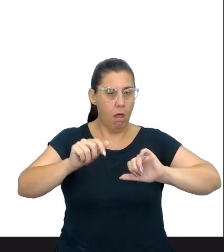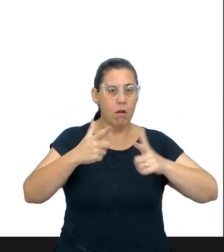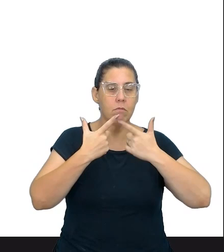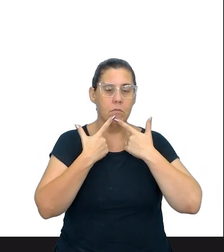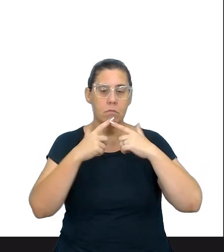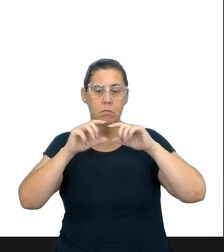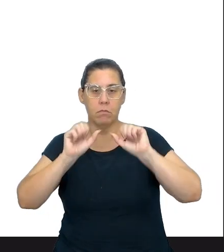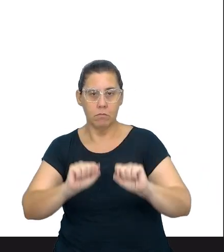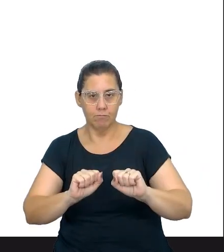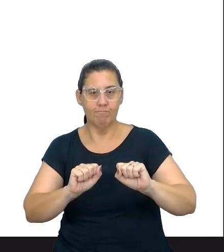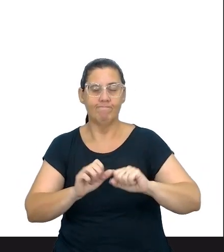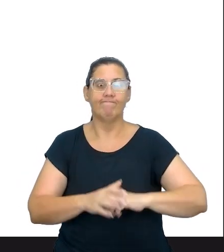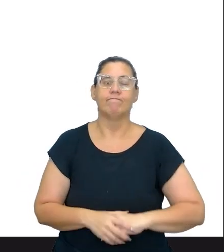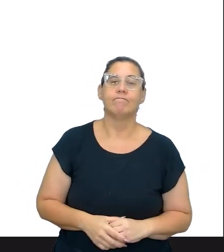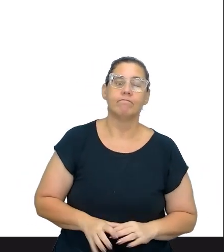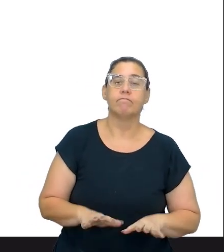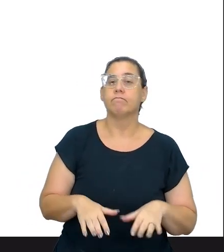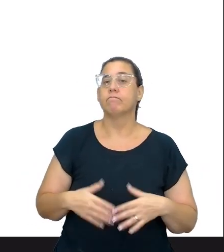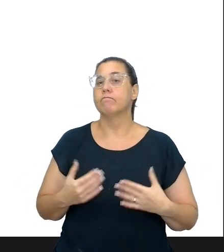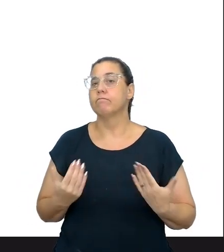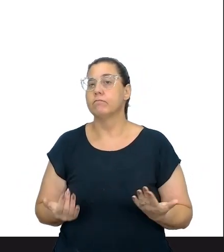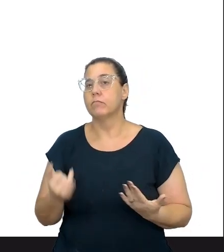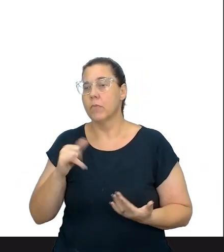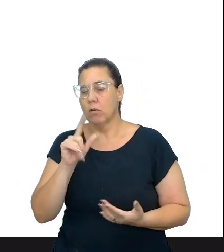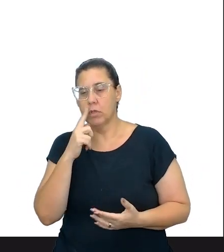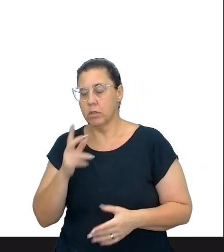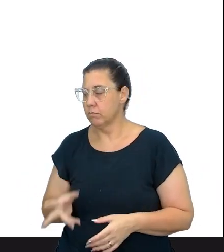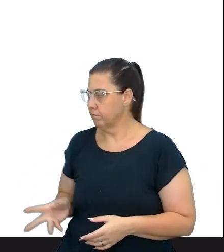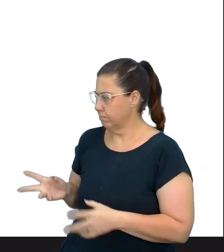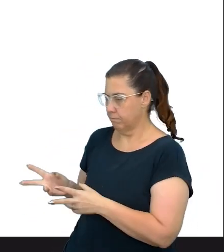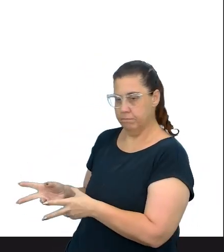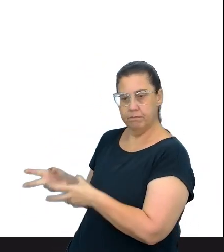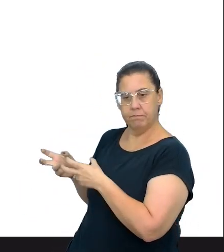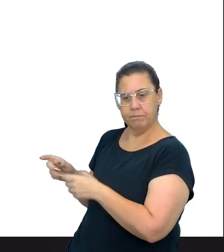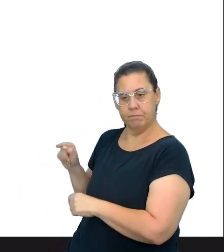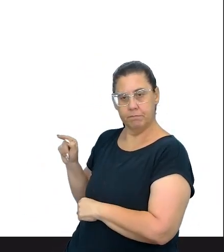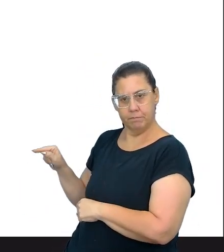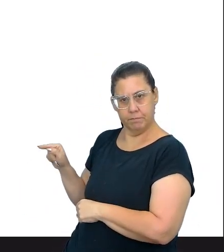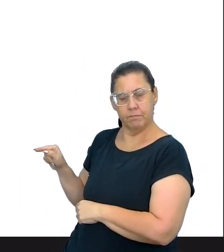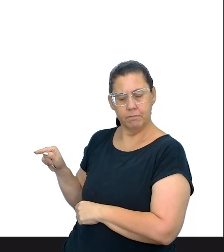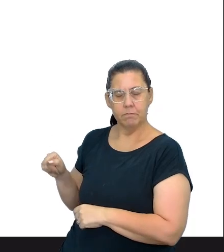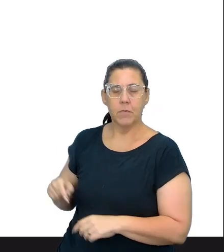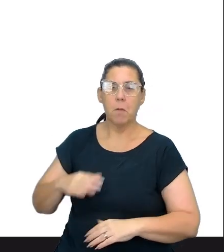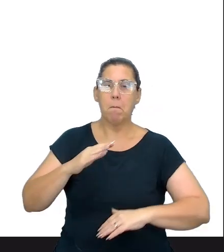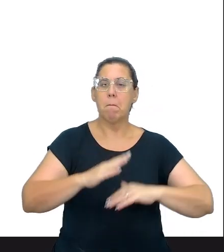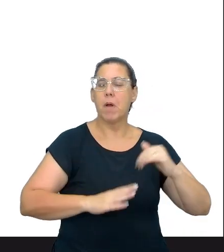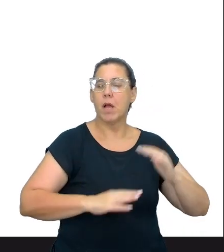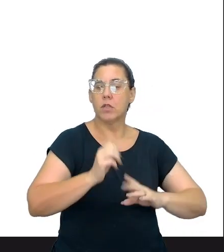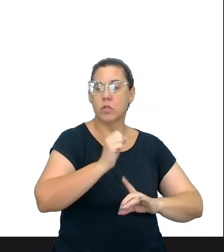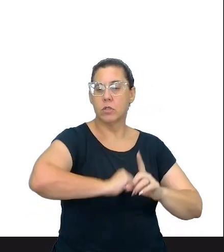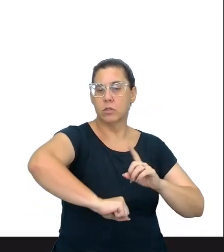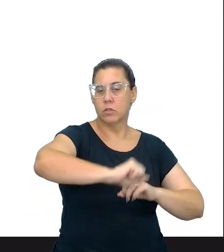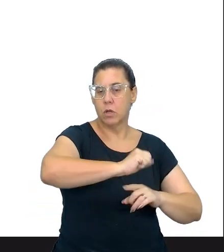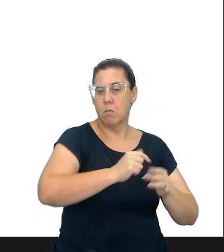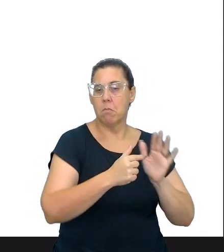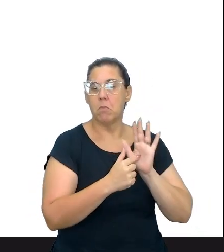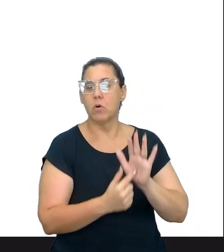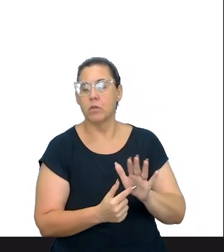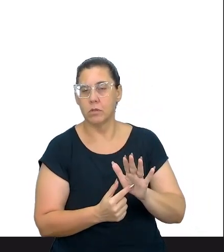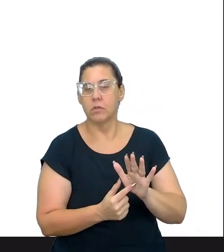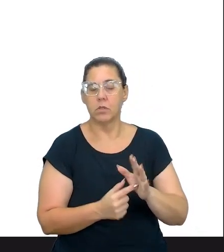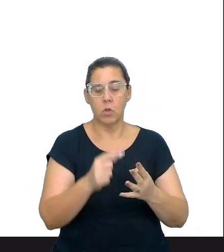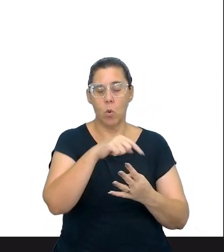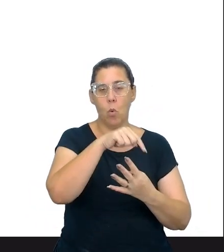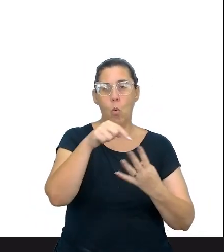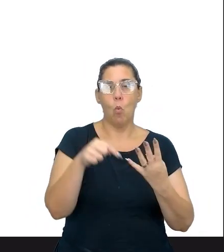linguística semiótica. Então, se vocês olharem, a linguagem como prática social deve-se considerar esses quatro